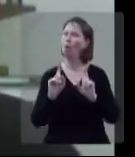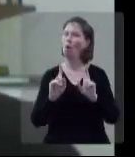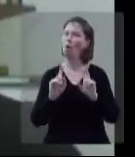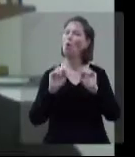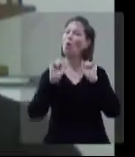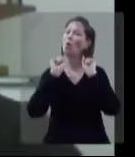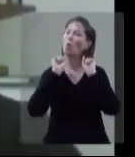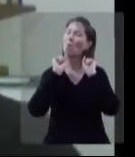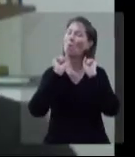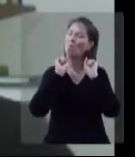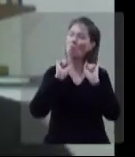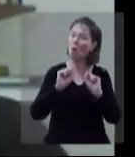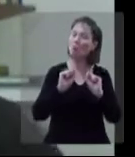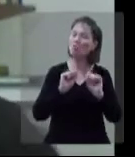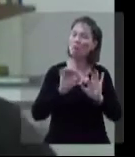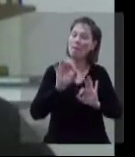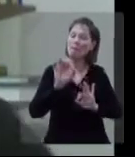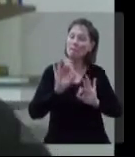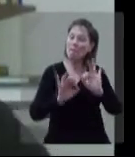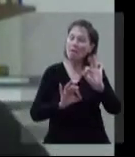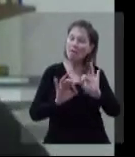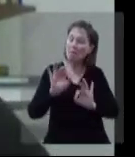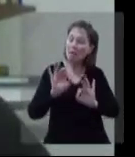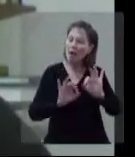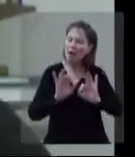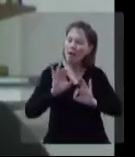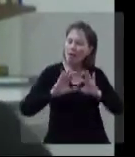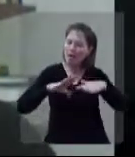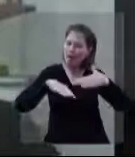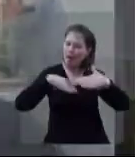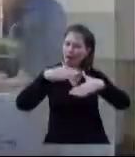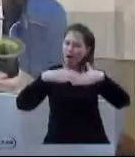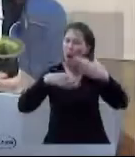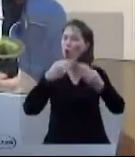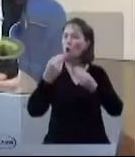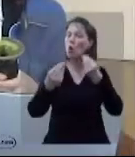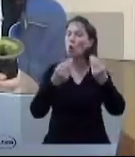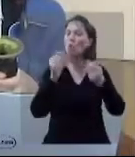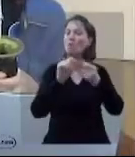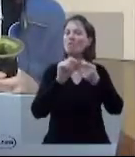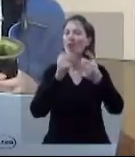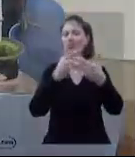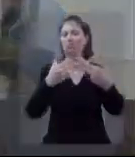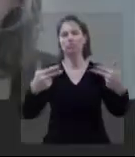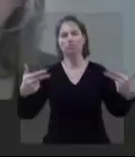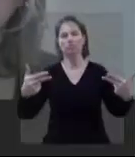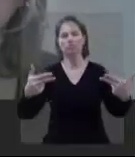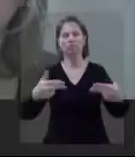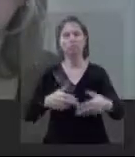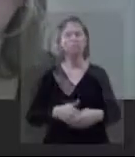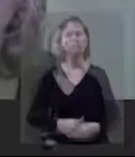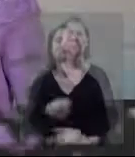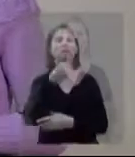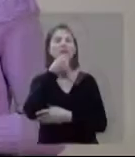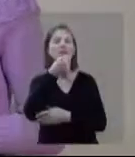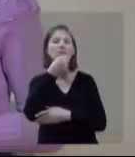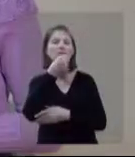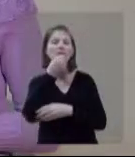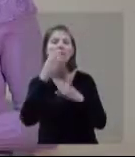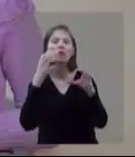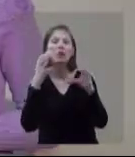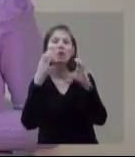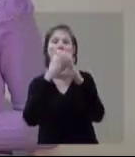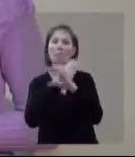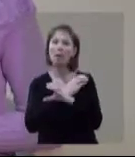prevenir. Prevenir, não. Se pode se preparar para saber lidar com as situações. A